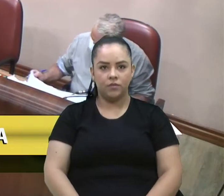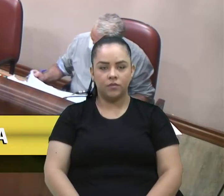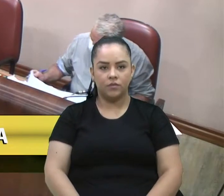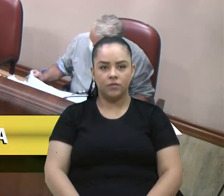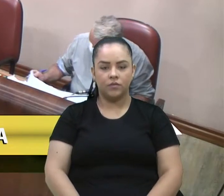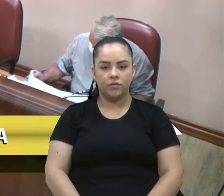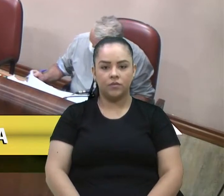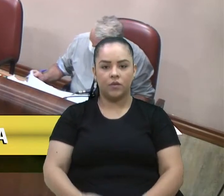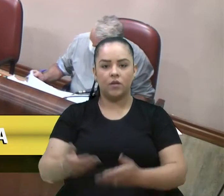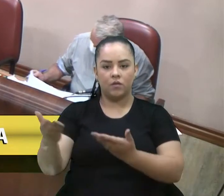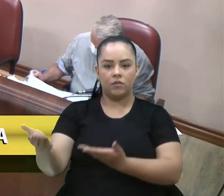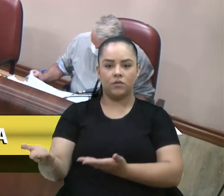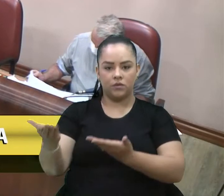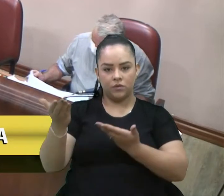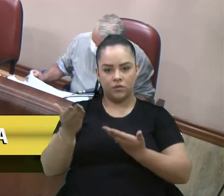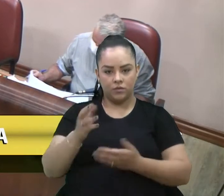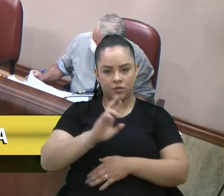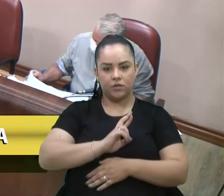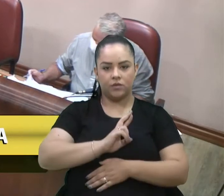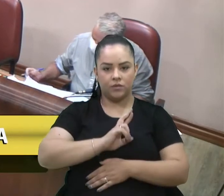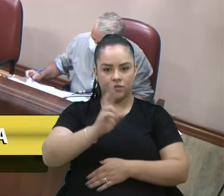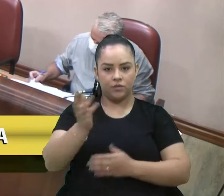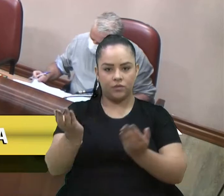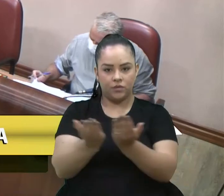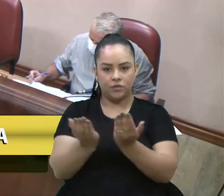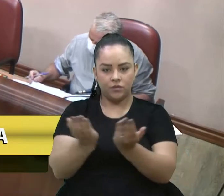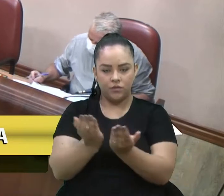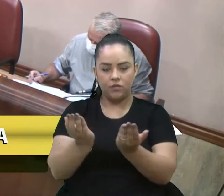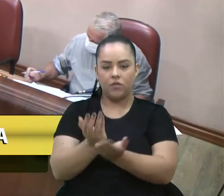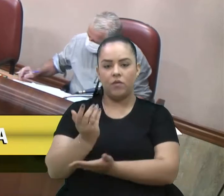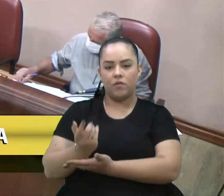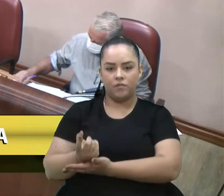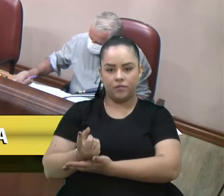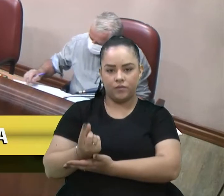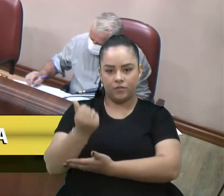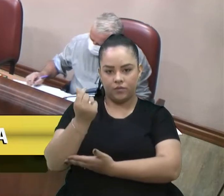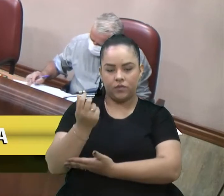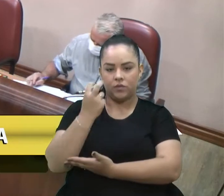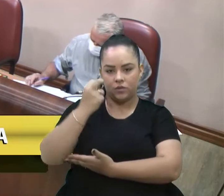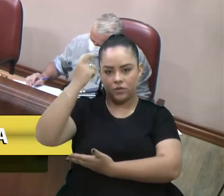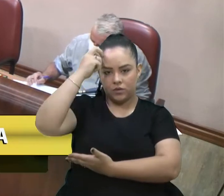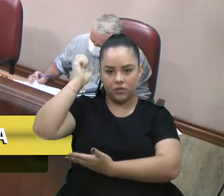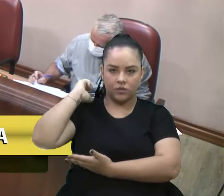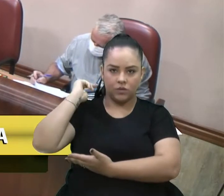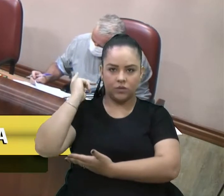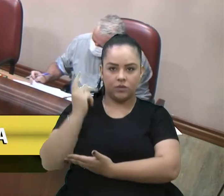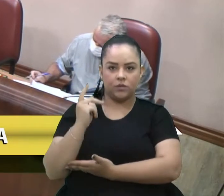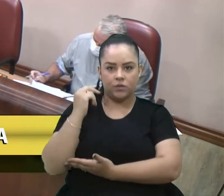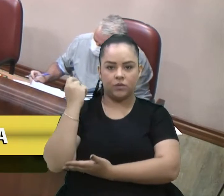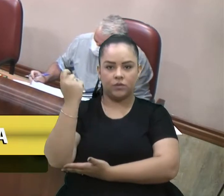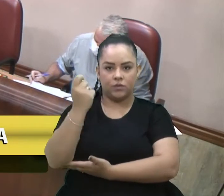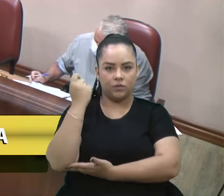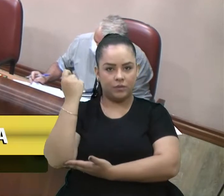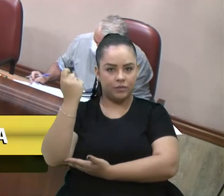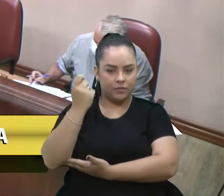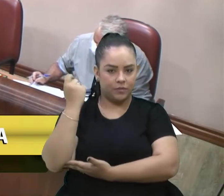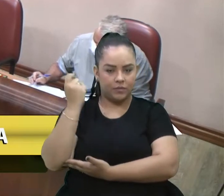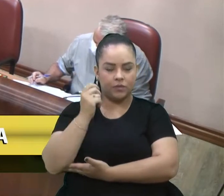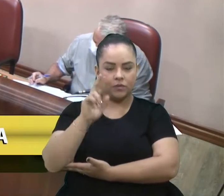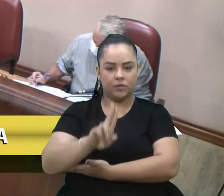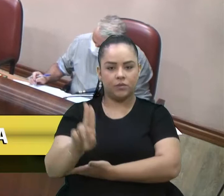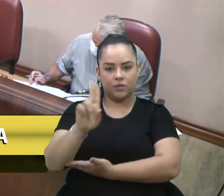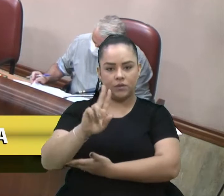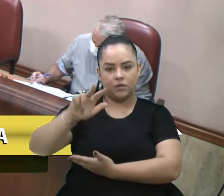Convido o representante da Fundação de Estudos Econômicos, Culturais e Históricos do Rio Grande do Sul para ocupar a